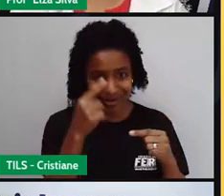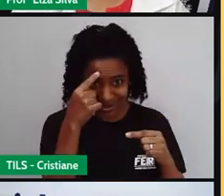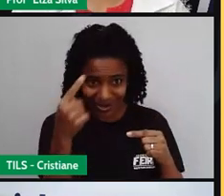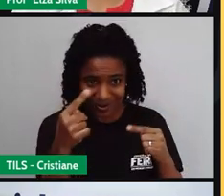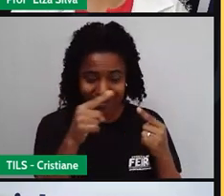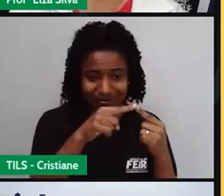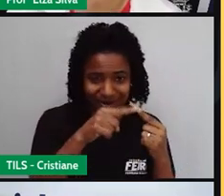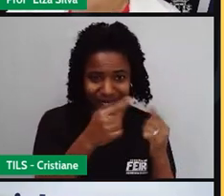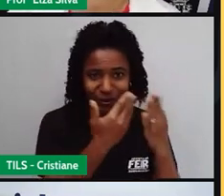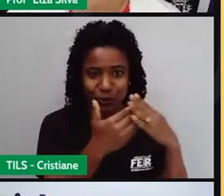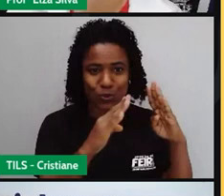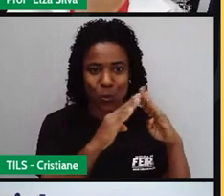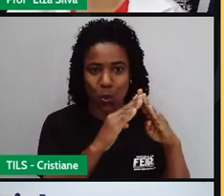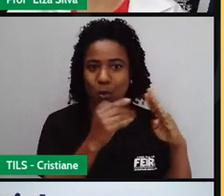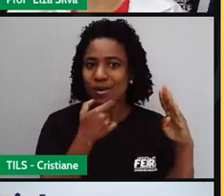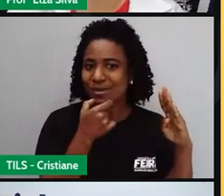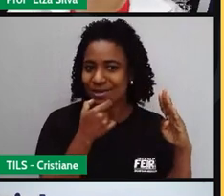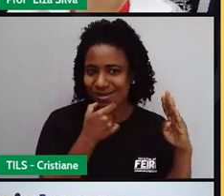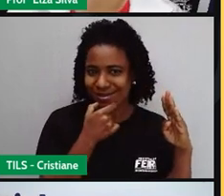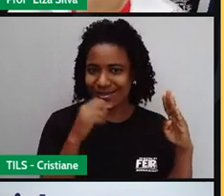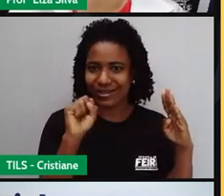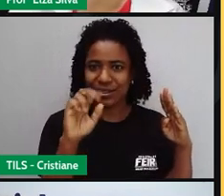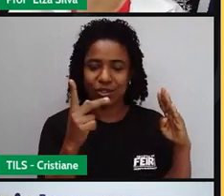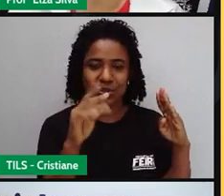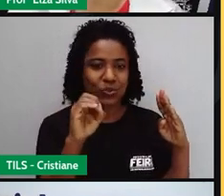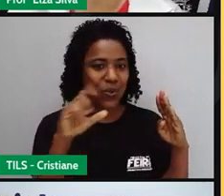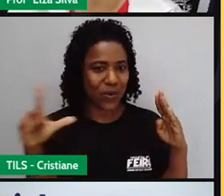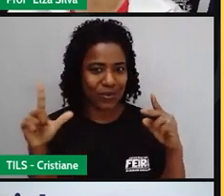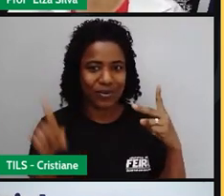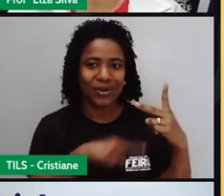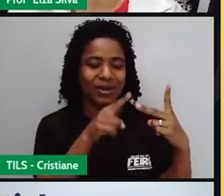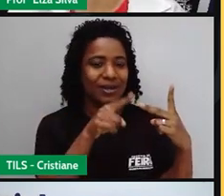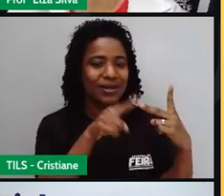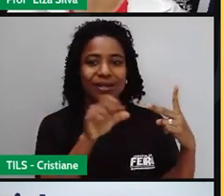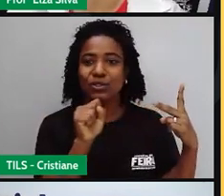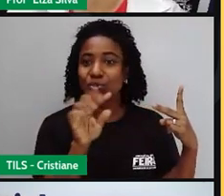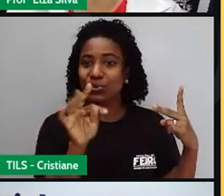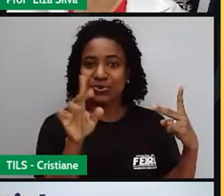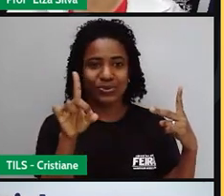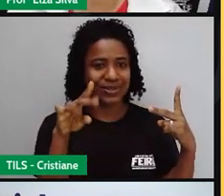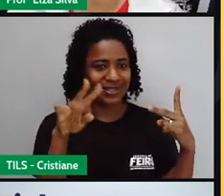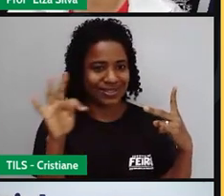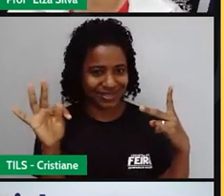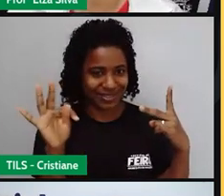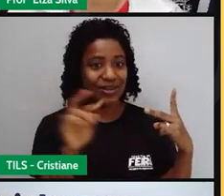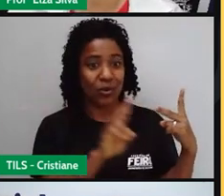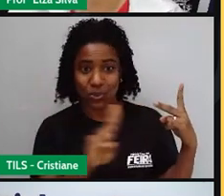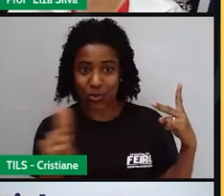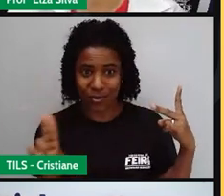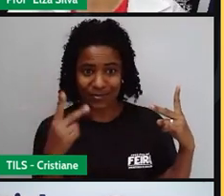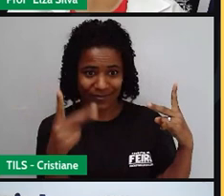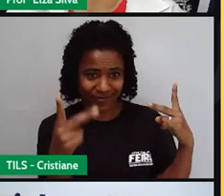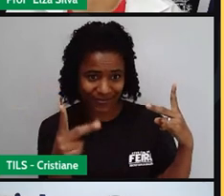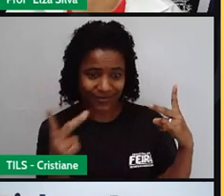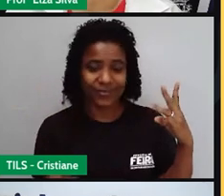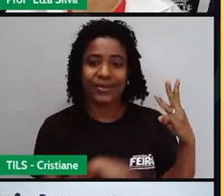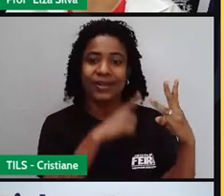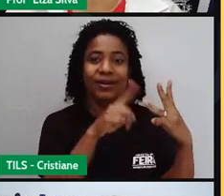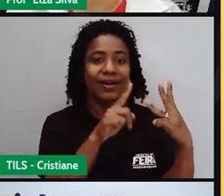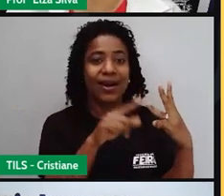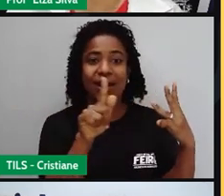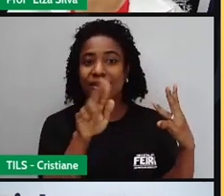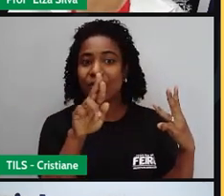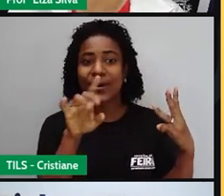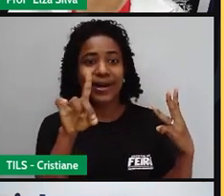o nome da escola onde você estuda, student, o seu nome, grade, a série que você faz, date,